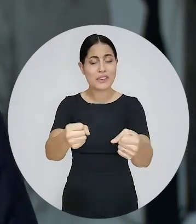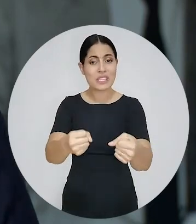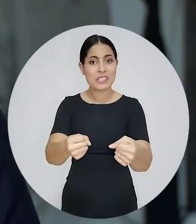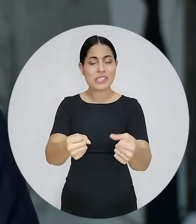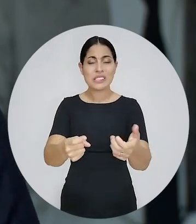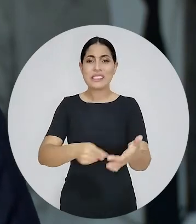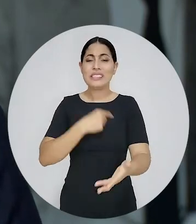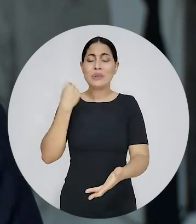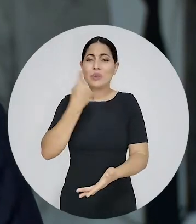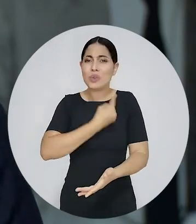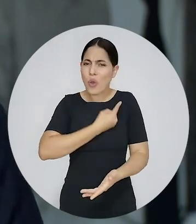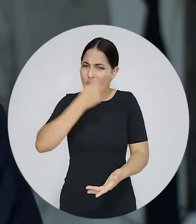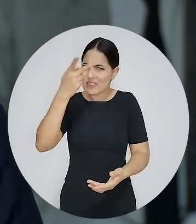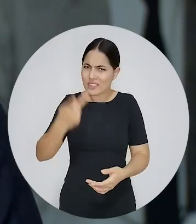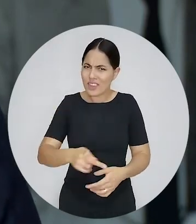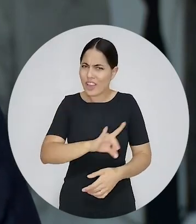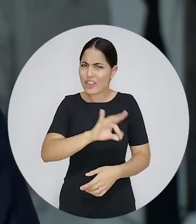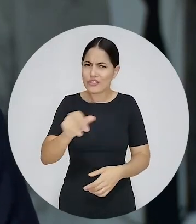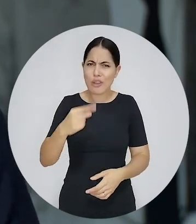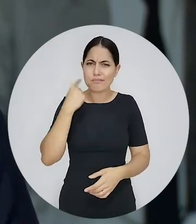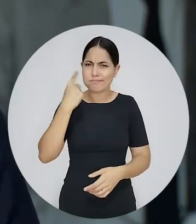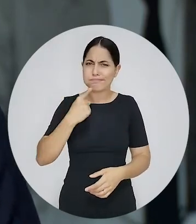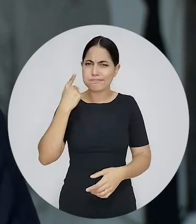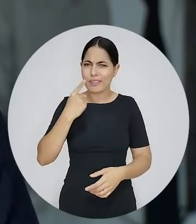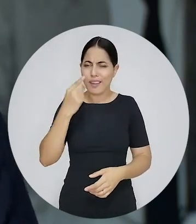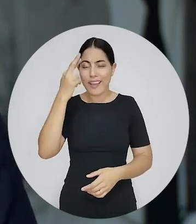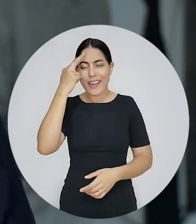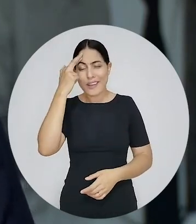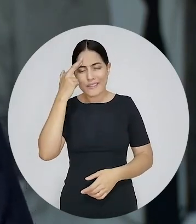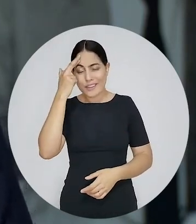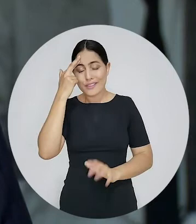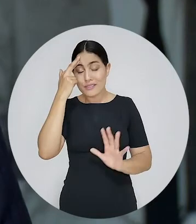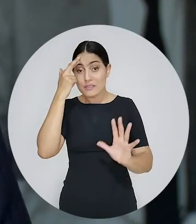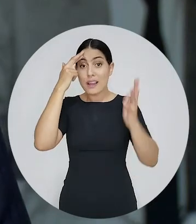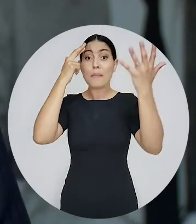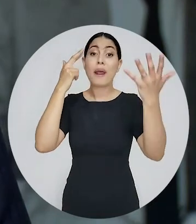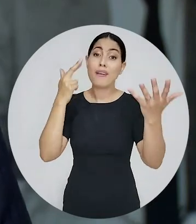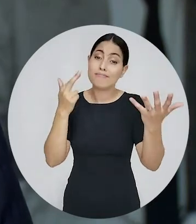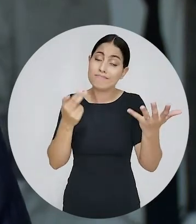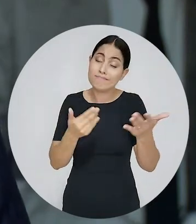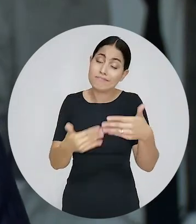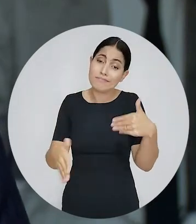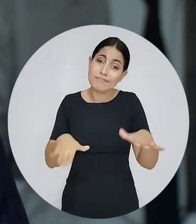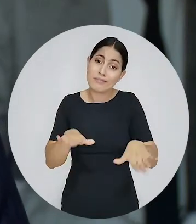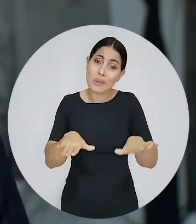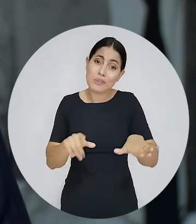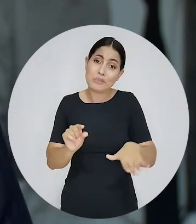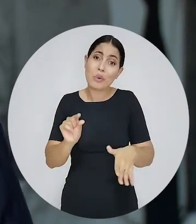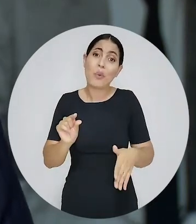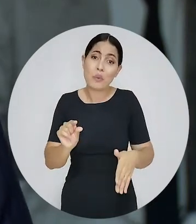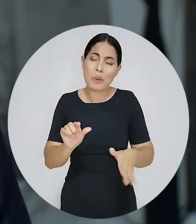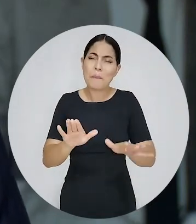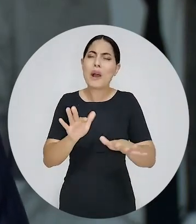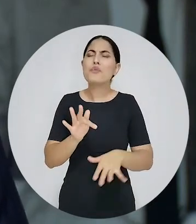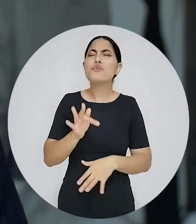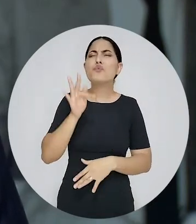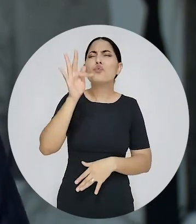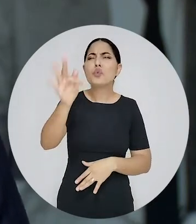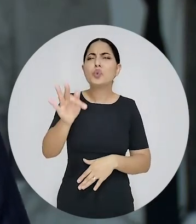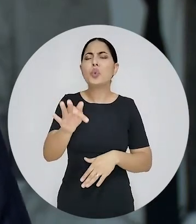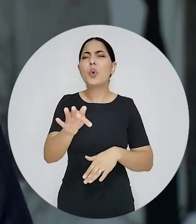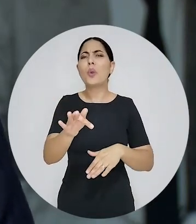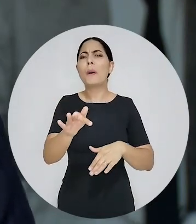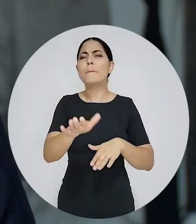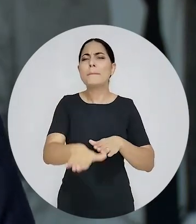Então é um dia que temos muito para refletir, talvez pouco para celebrar. Pensar no futuro, pensar nos próximos